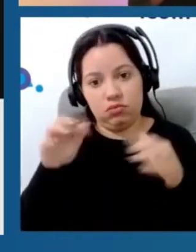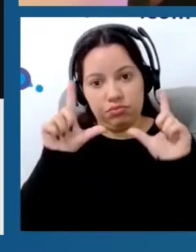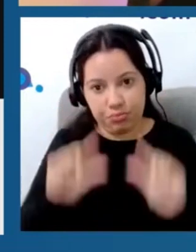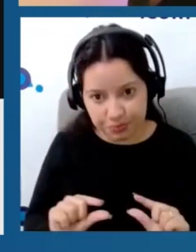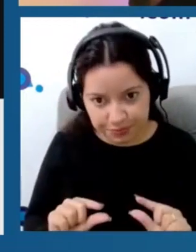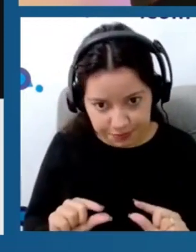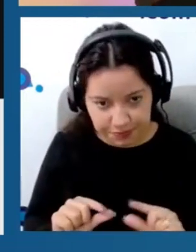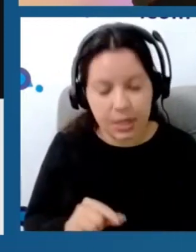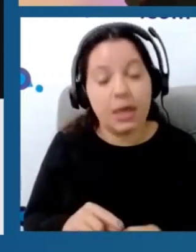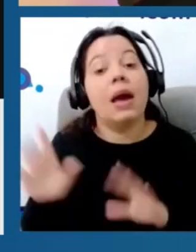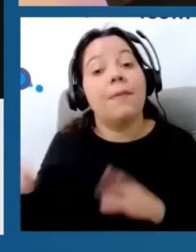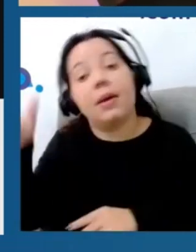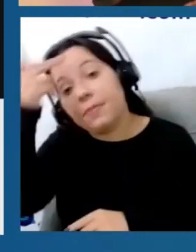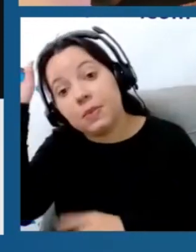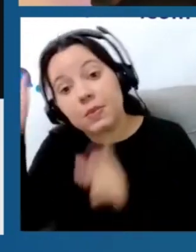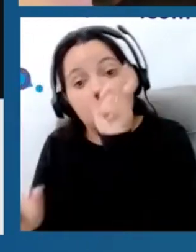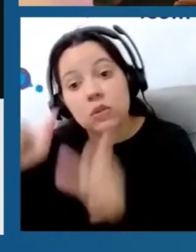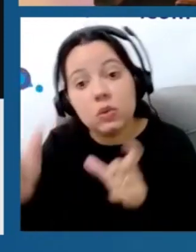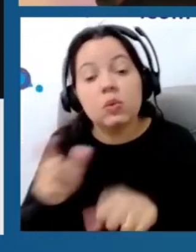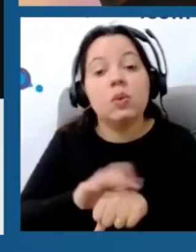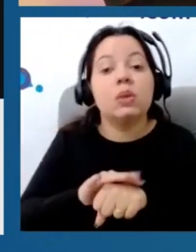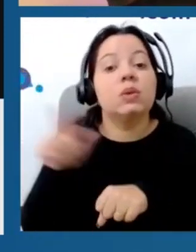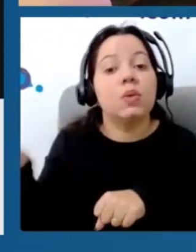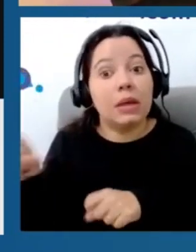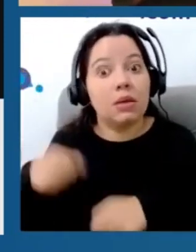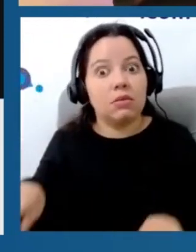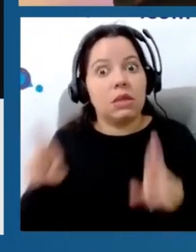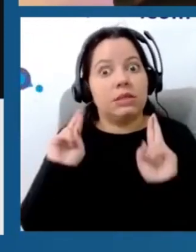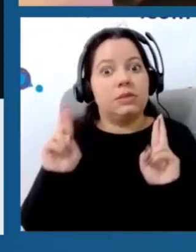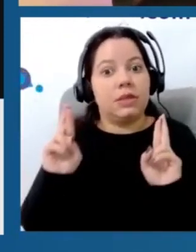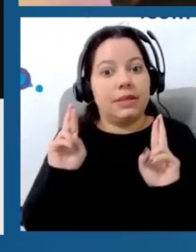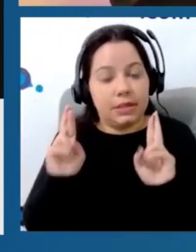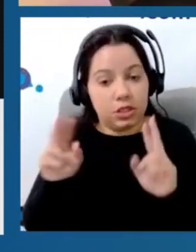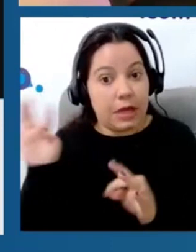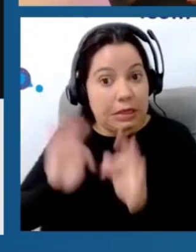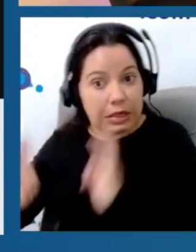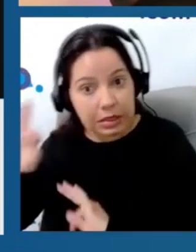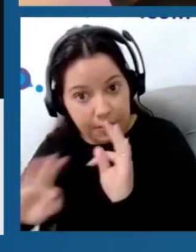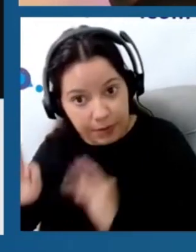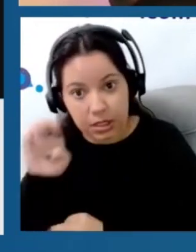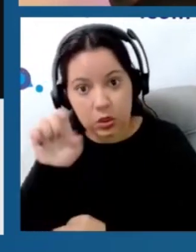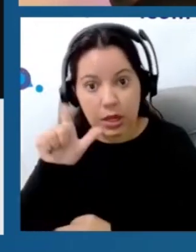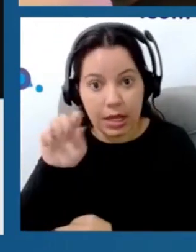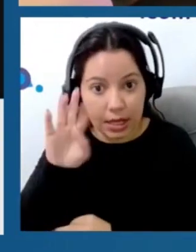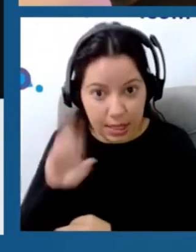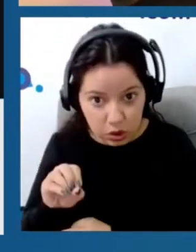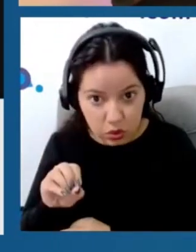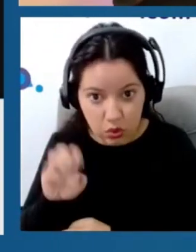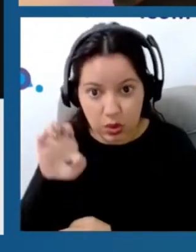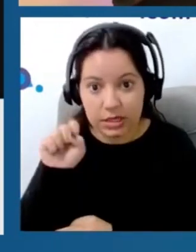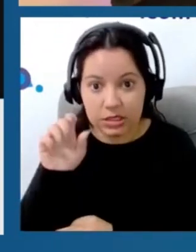quanto aos pacientes, né? As expectativas geradas sobre o tratamento com eletroestimulação com TENS importam